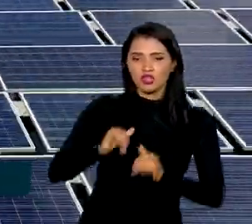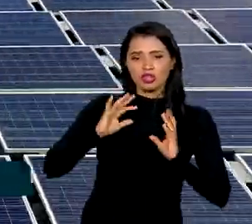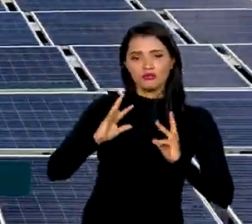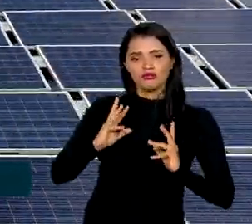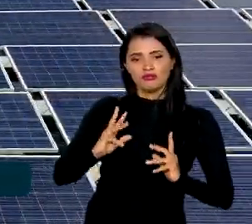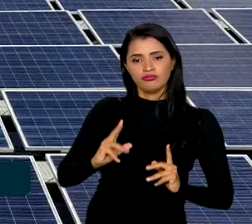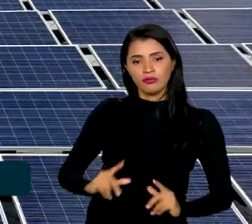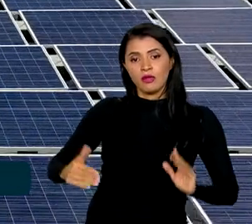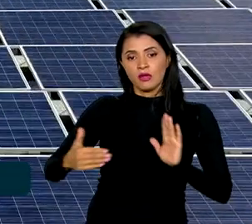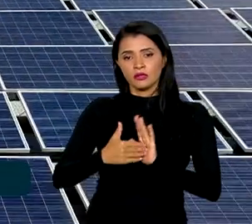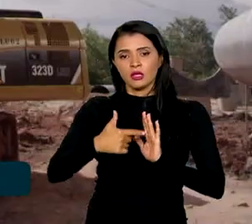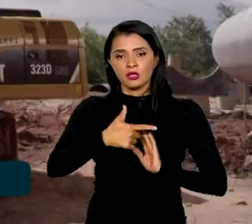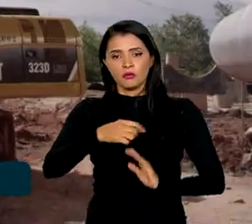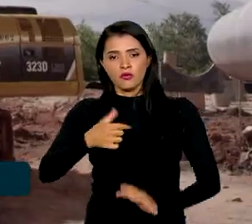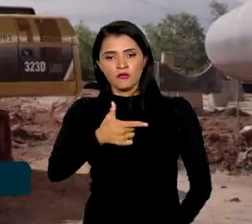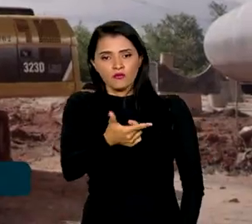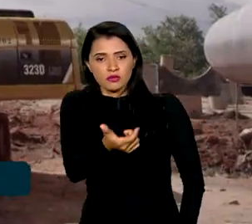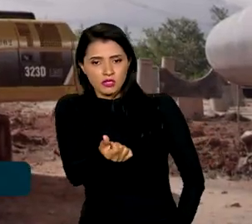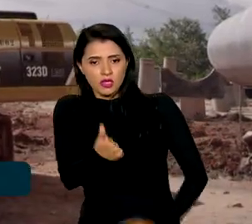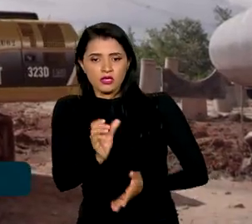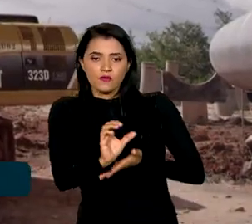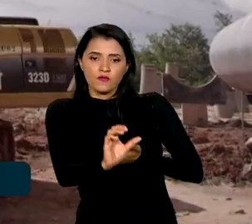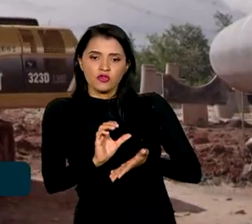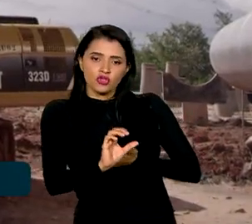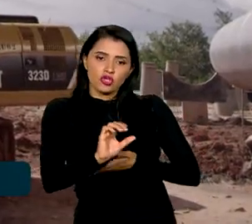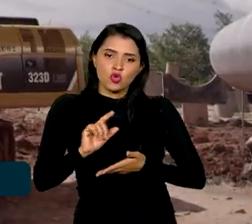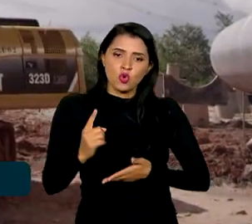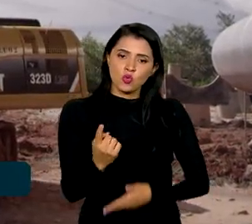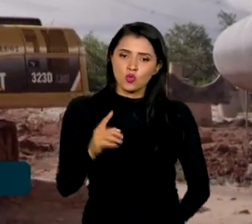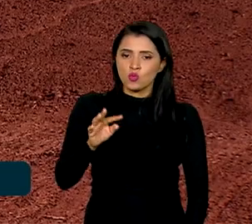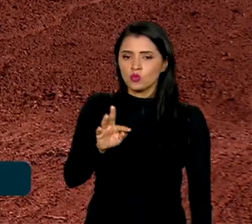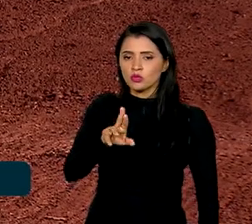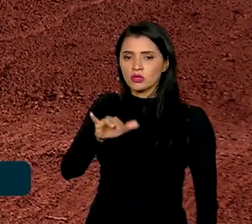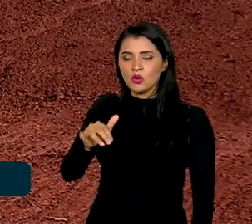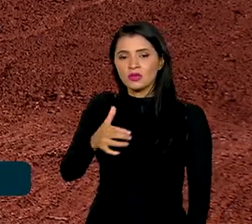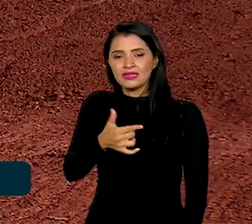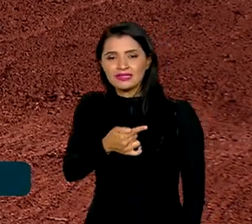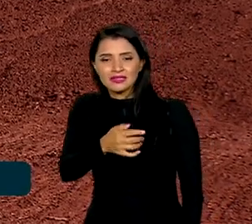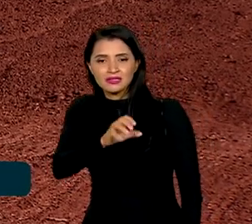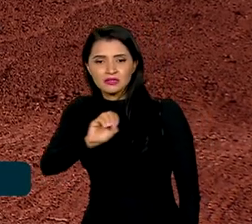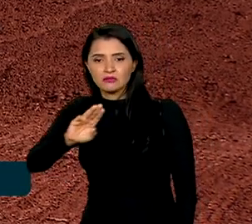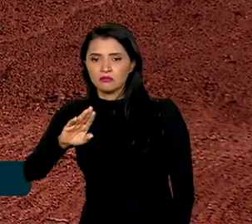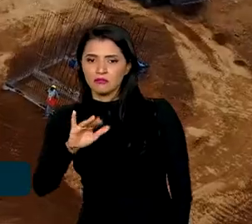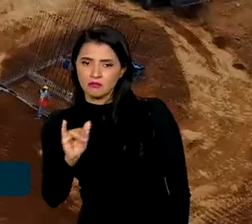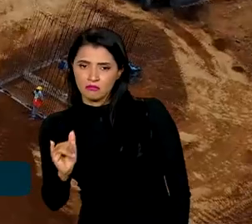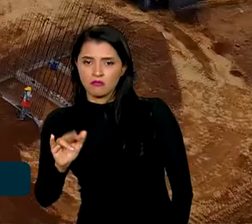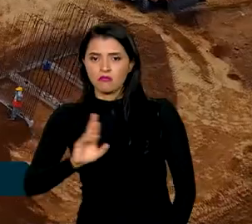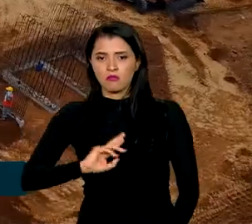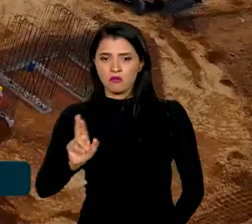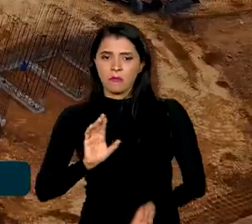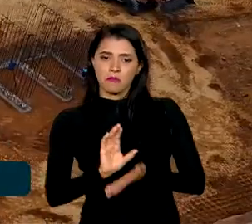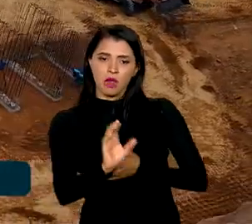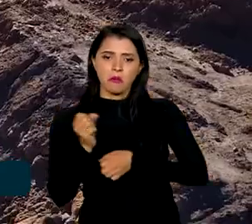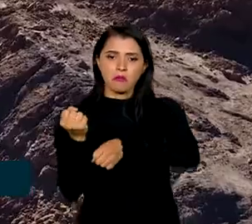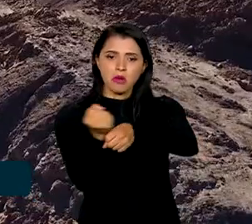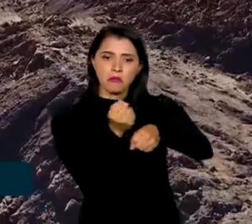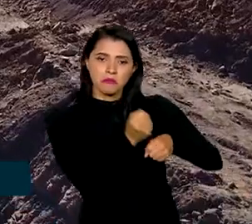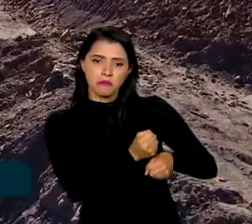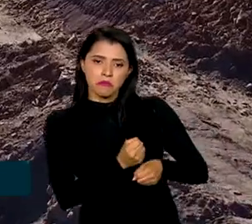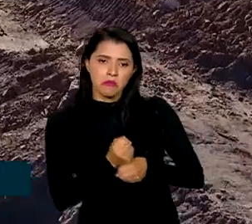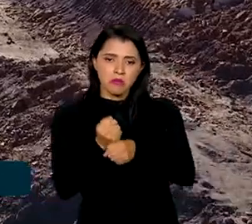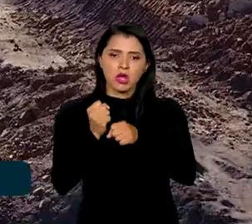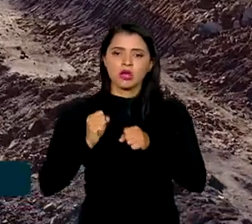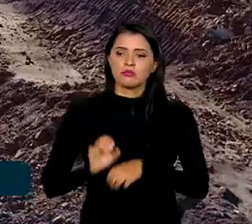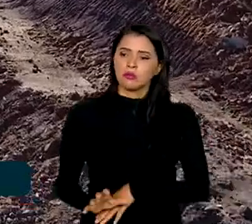Até 2026, serão investidos R 1,7 trilhão bilhões em obras estruturais em